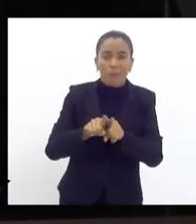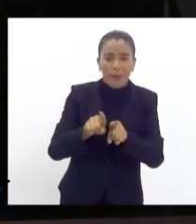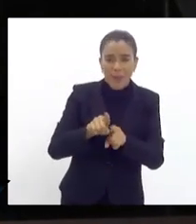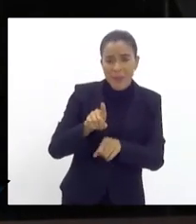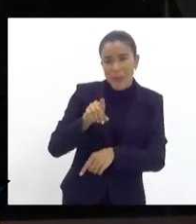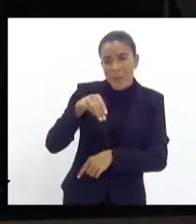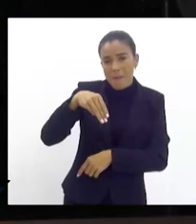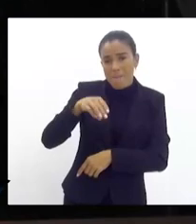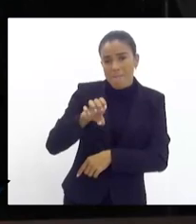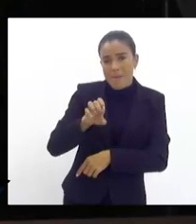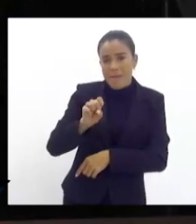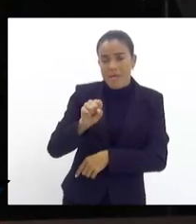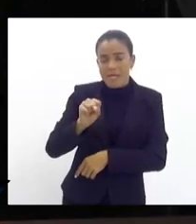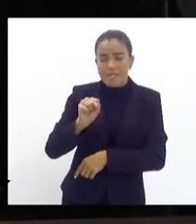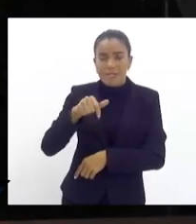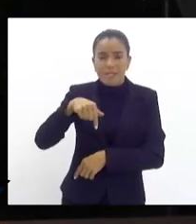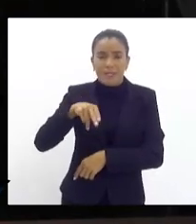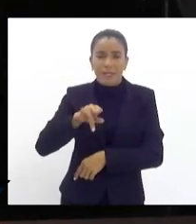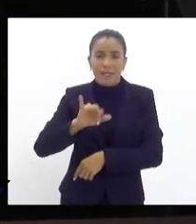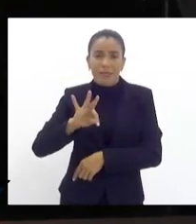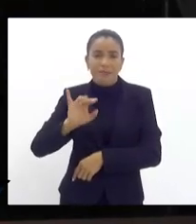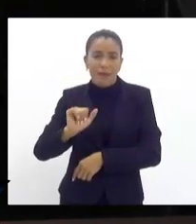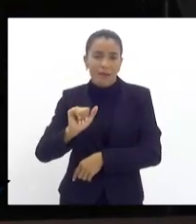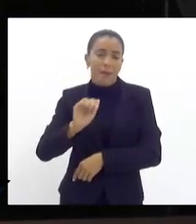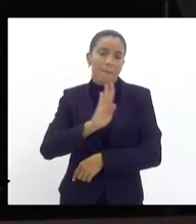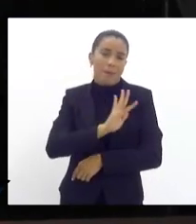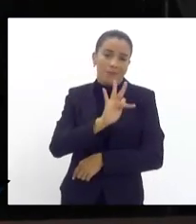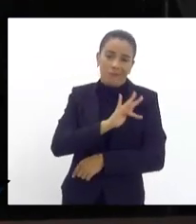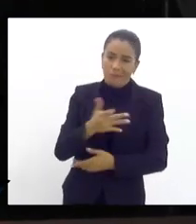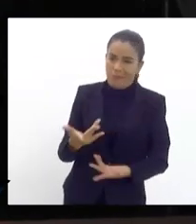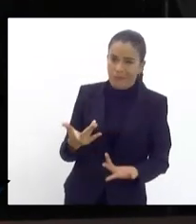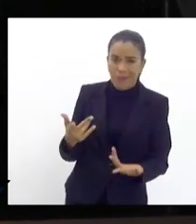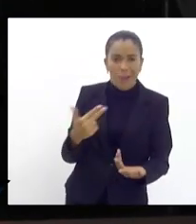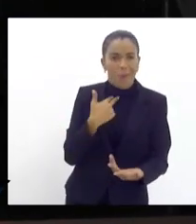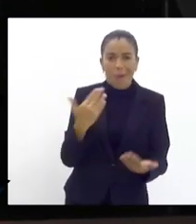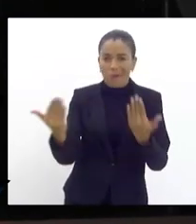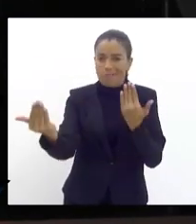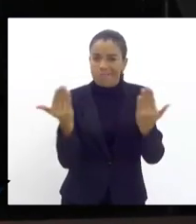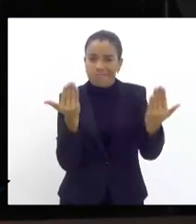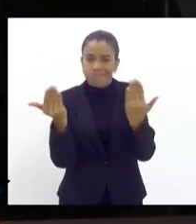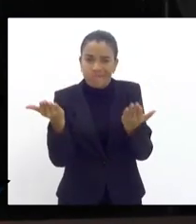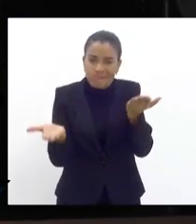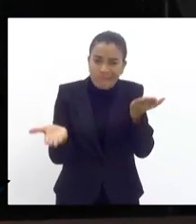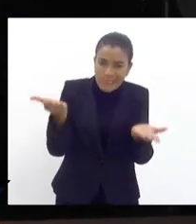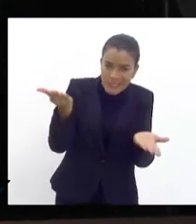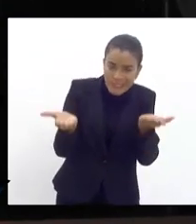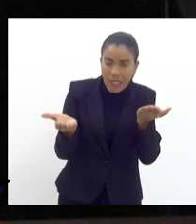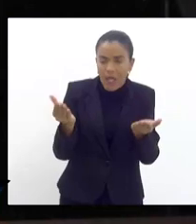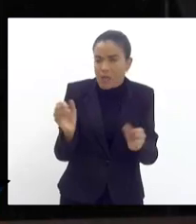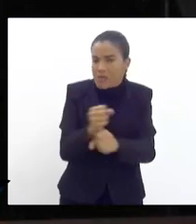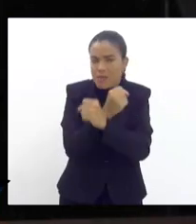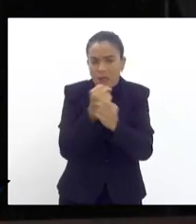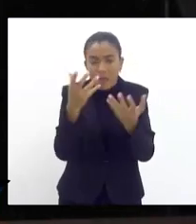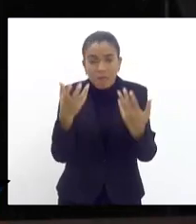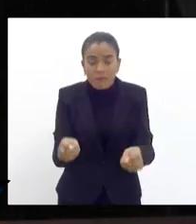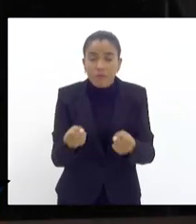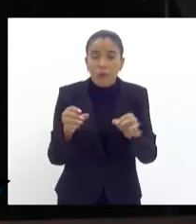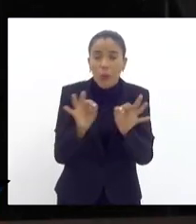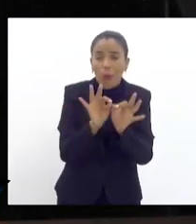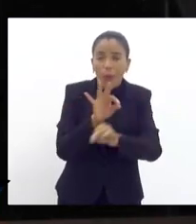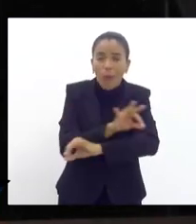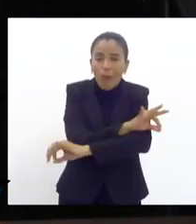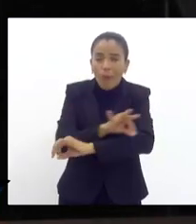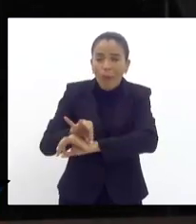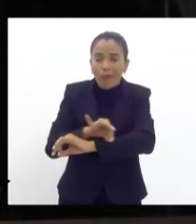na Baixada Fluminense são questões que não podem ter comparação então é inadmissível que o metro cúbico de água